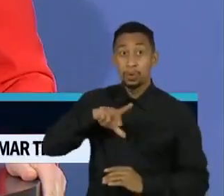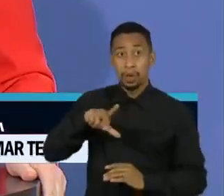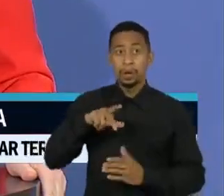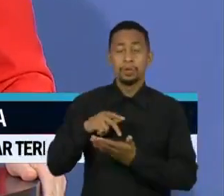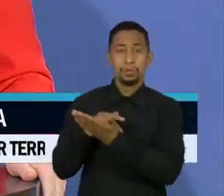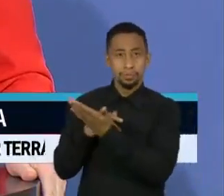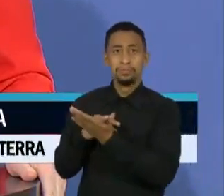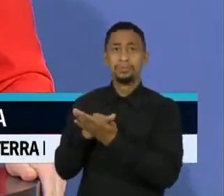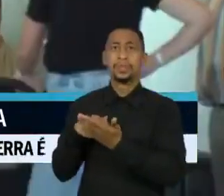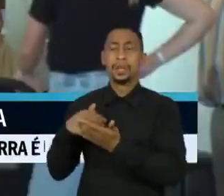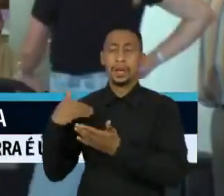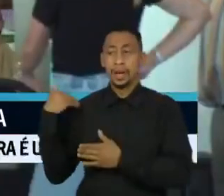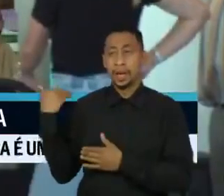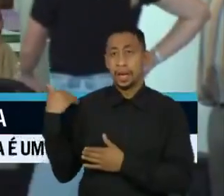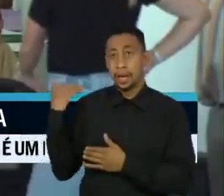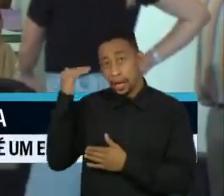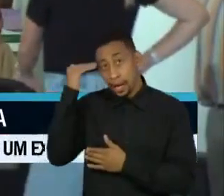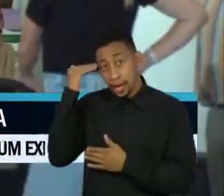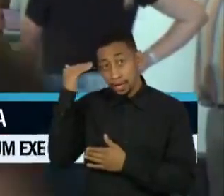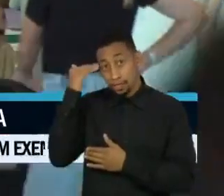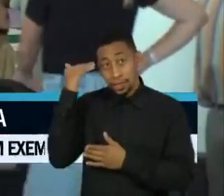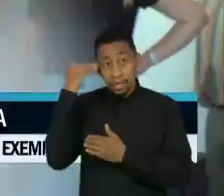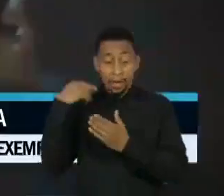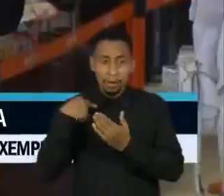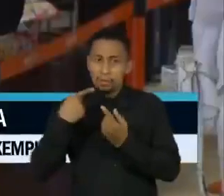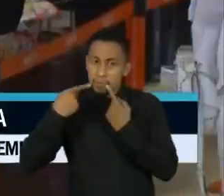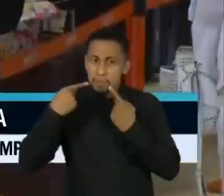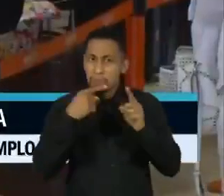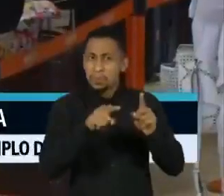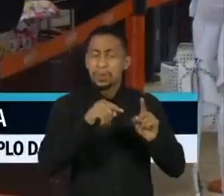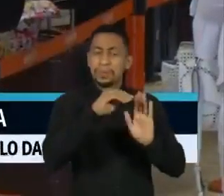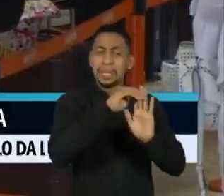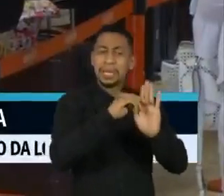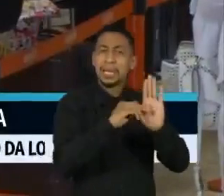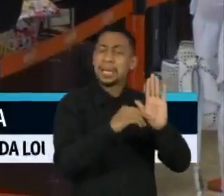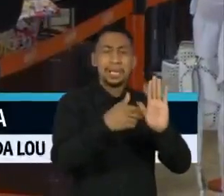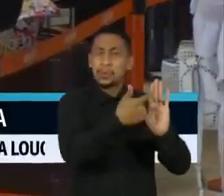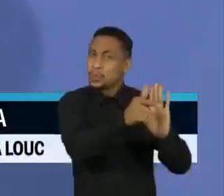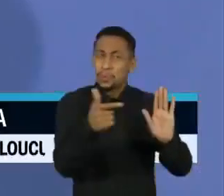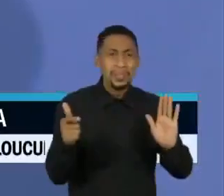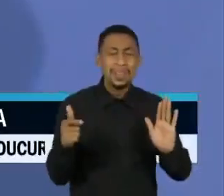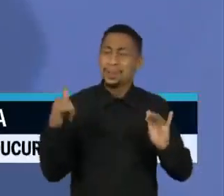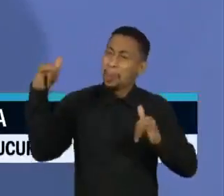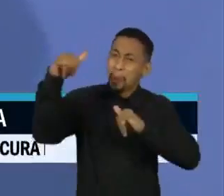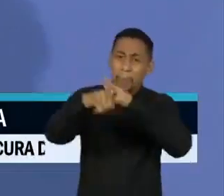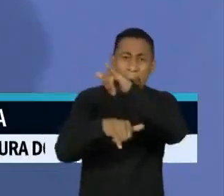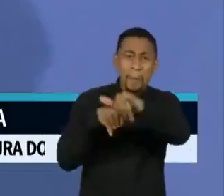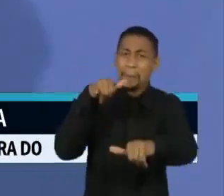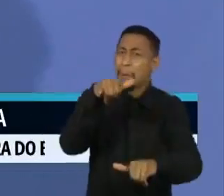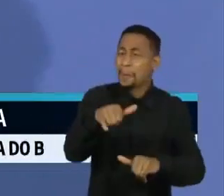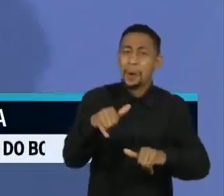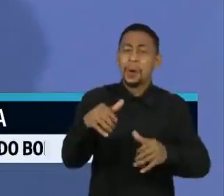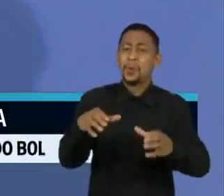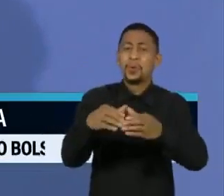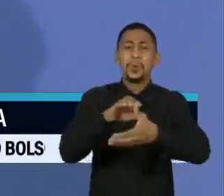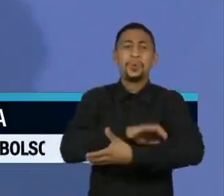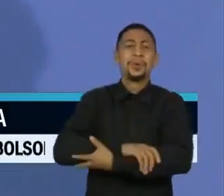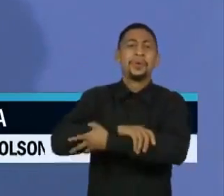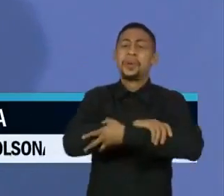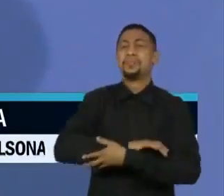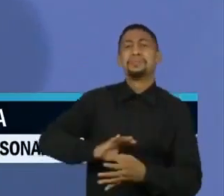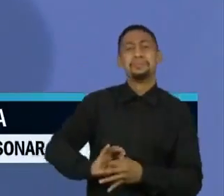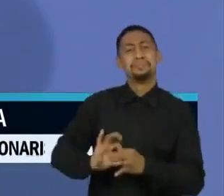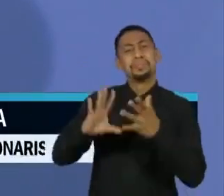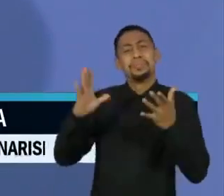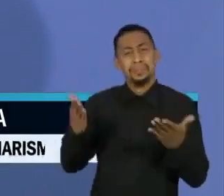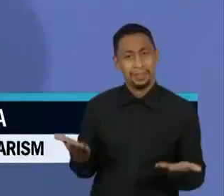alemã Angela Merkel ao lamentar a falta de regras comuns para viagens na União Europeia. Ela disse que a situação do país poderia